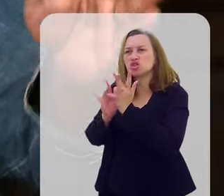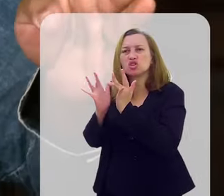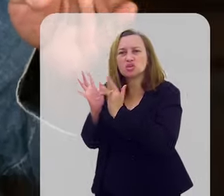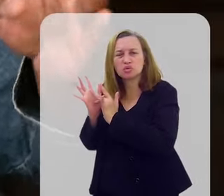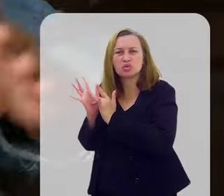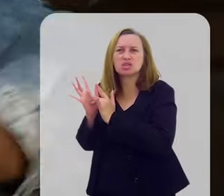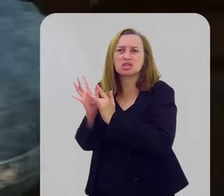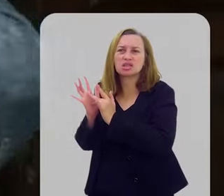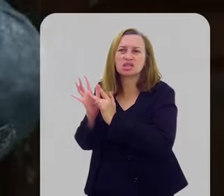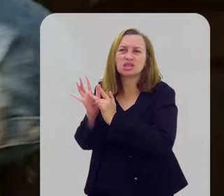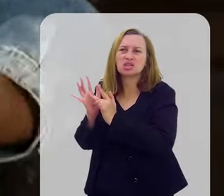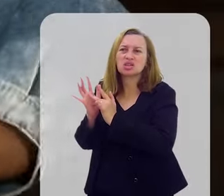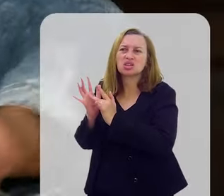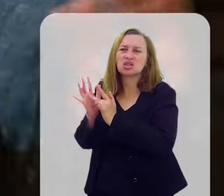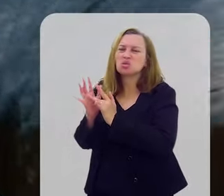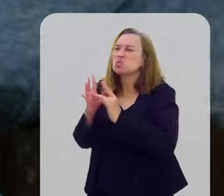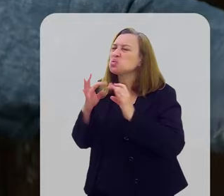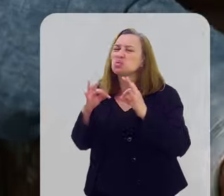Jesus,